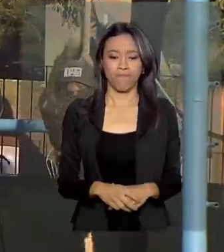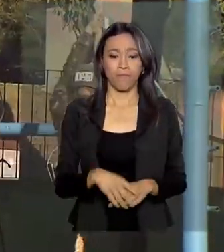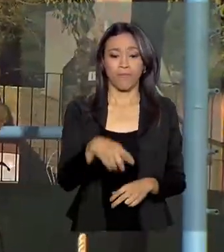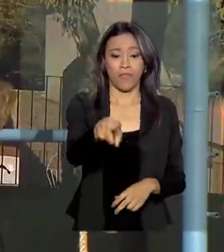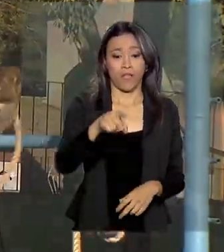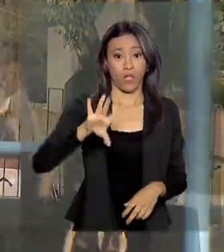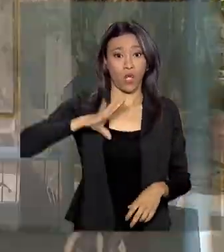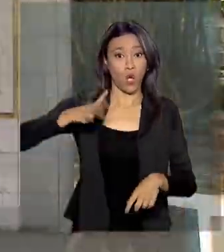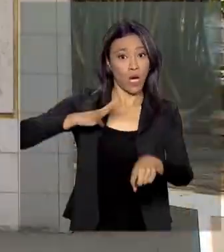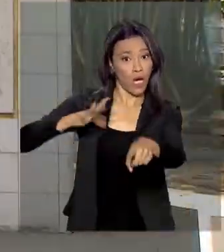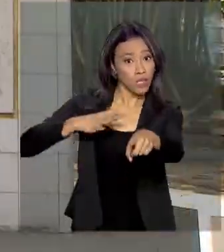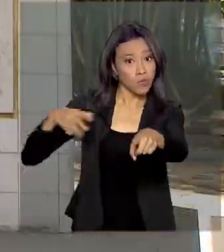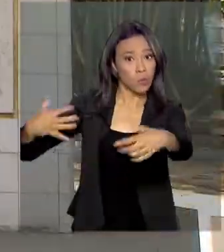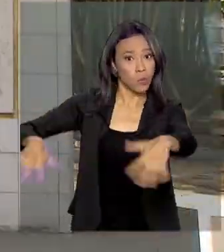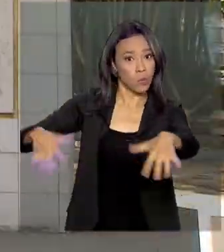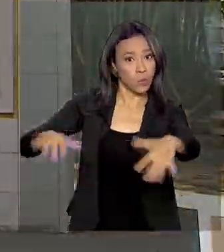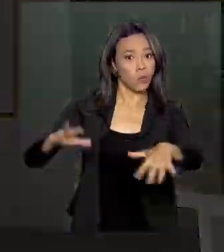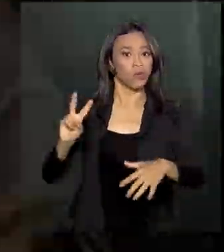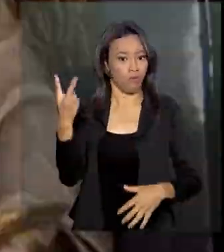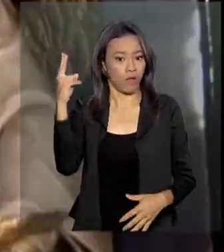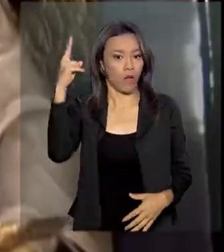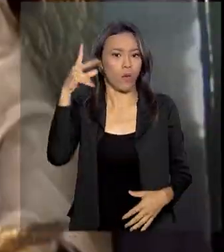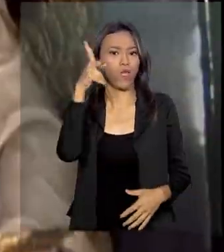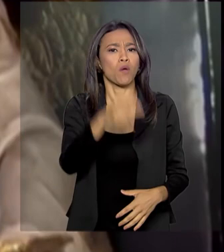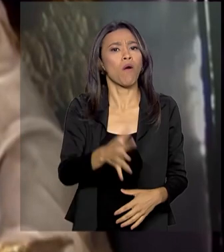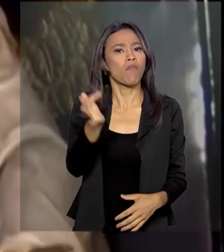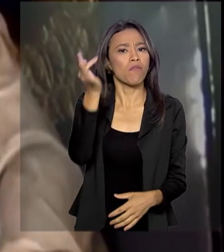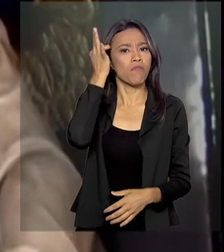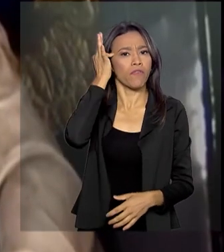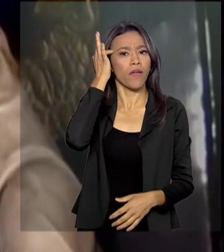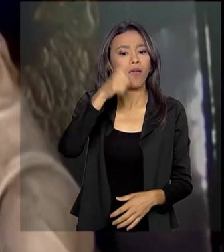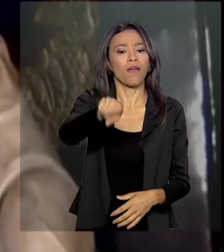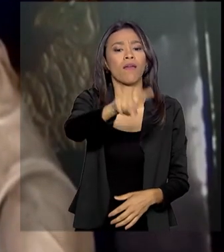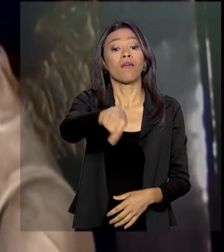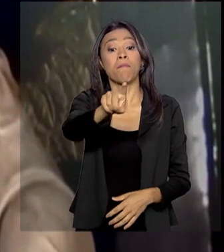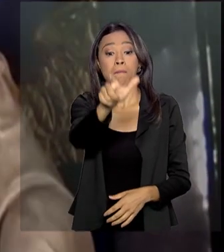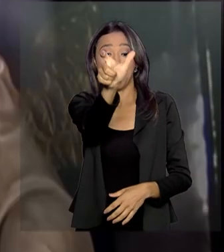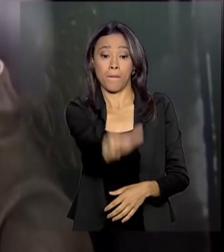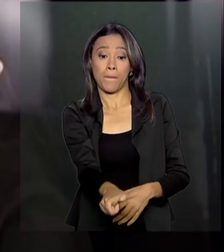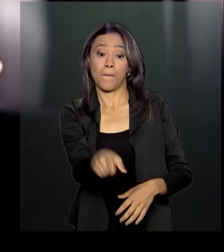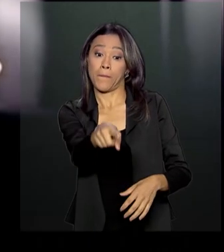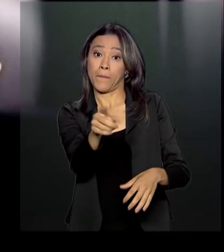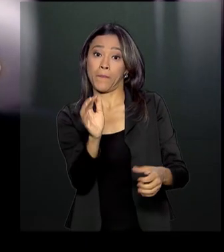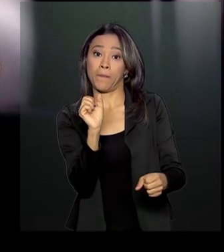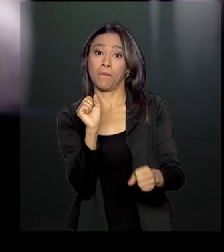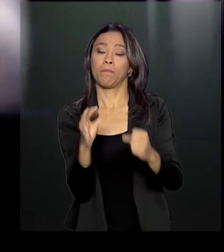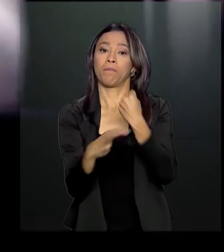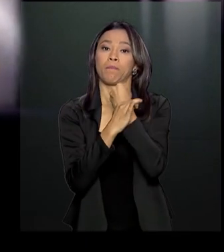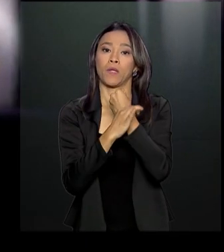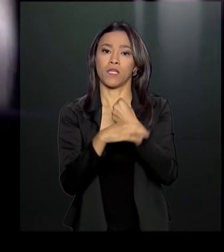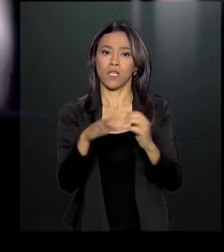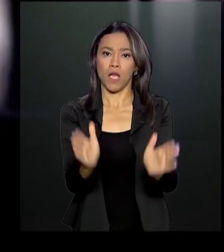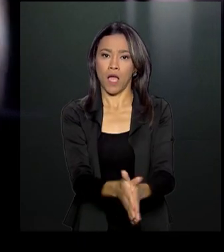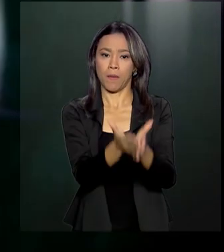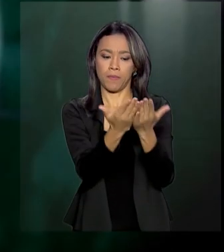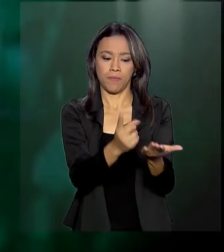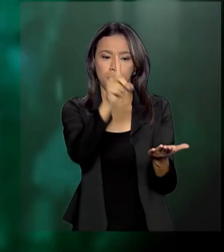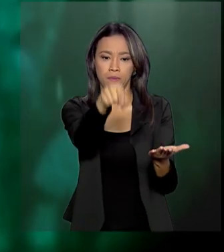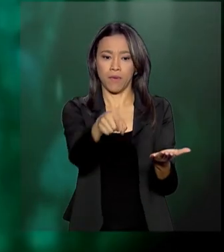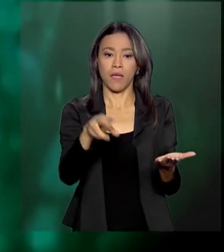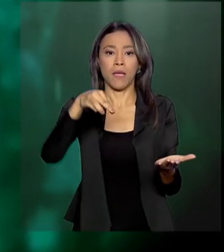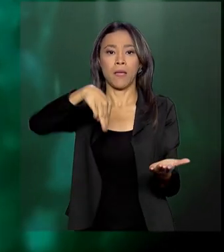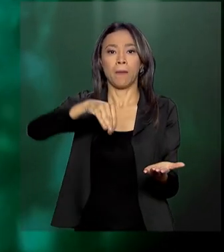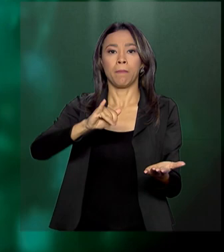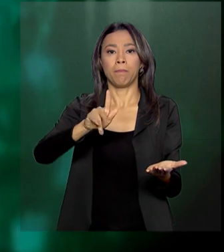coragem é valorizada, assim como a fé. O protetor dos paraquedistas é São Miguel. Segundo a Bíblia, o santo que